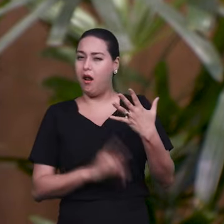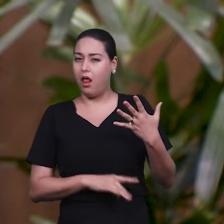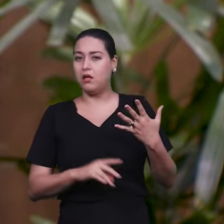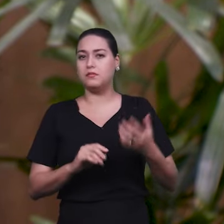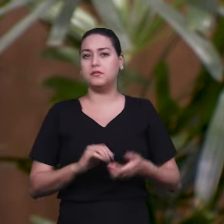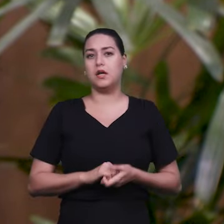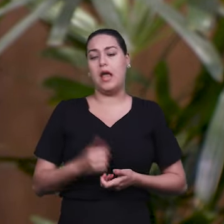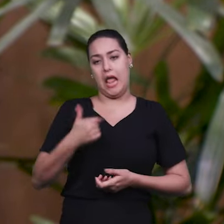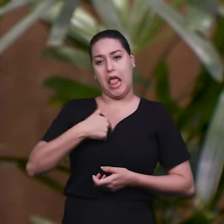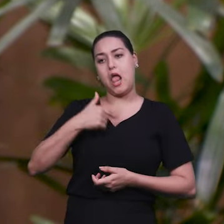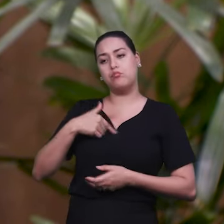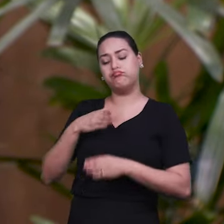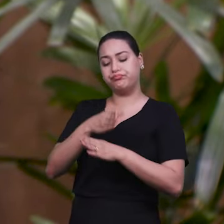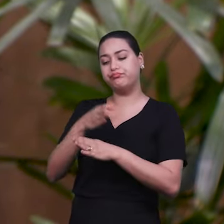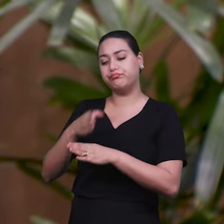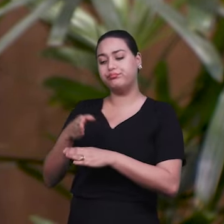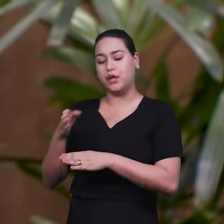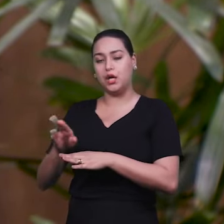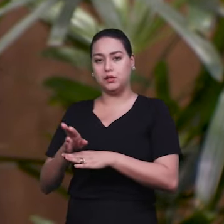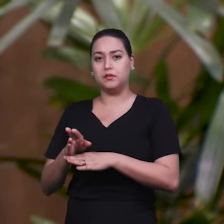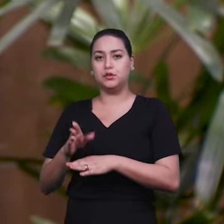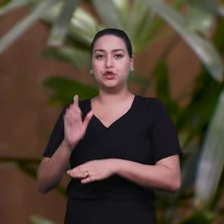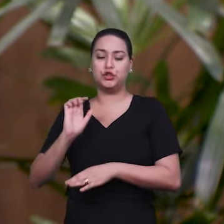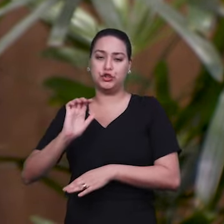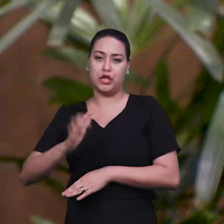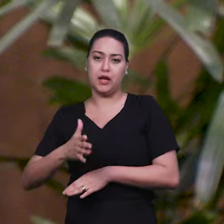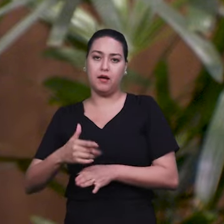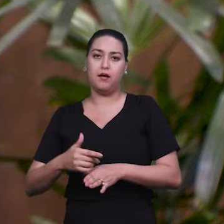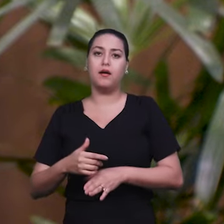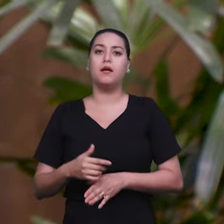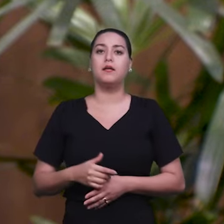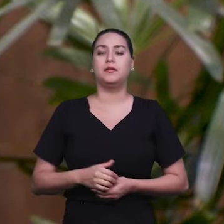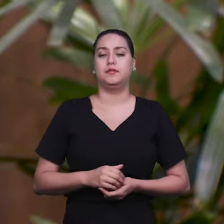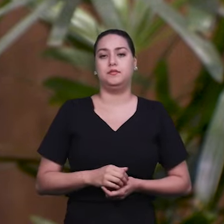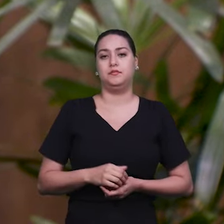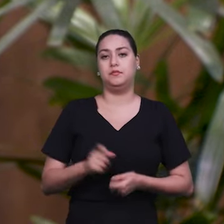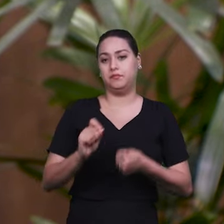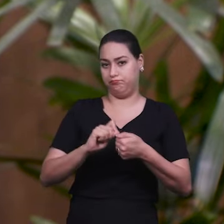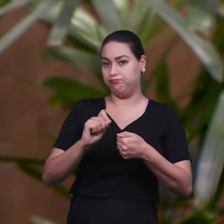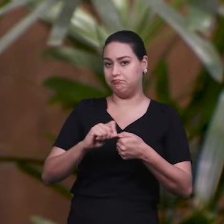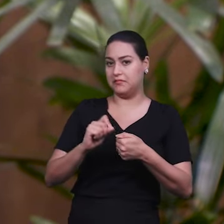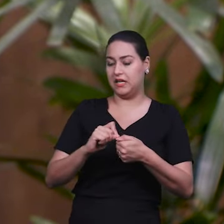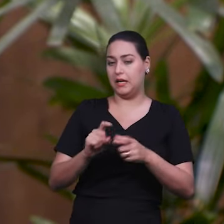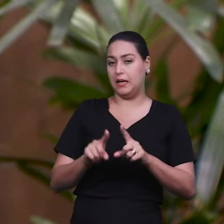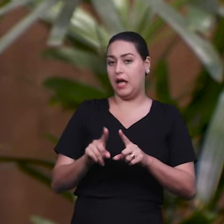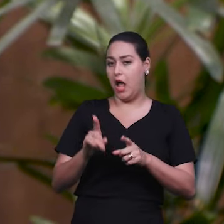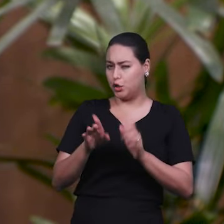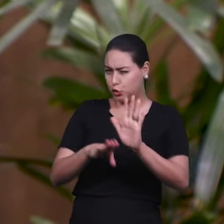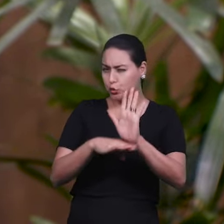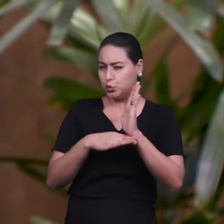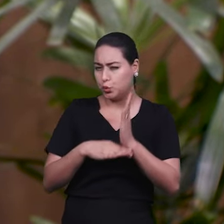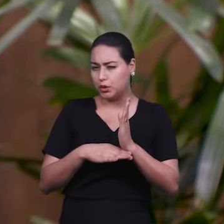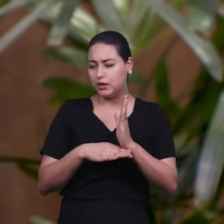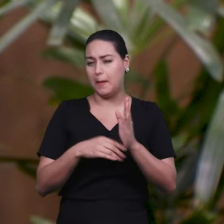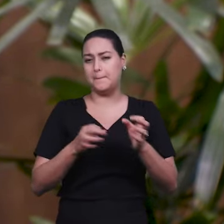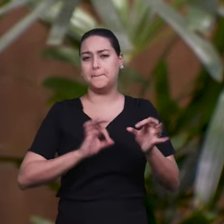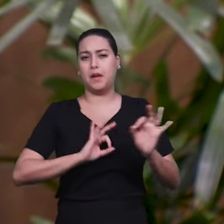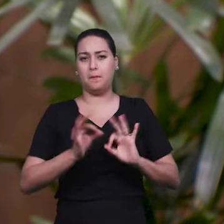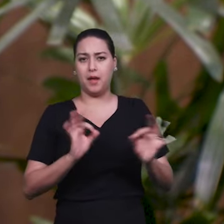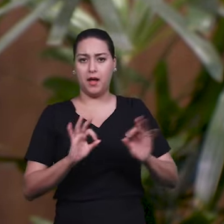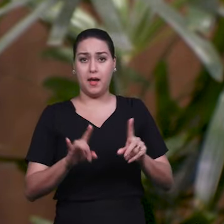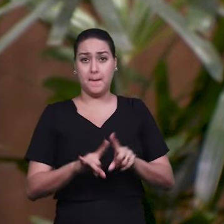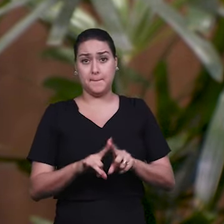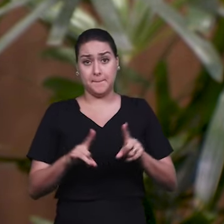na época que estudei lá, antes do bacharelado, que também ajudam, preparam o aluno. Mas no nosso caso aqui,